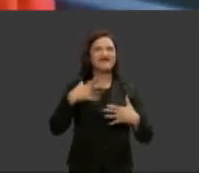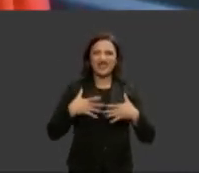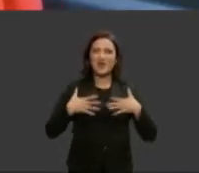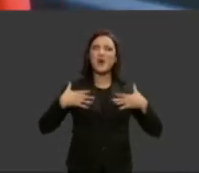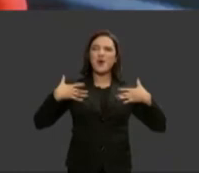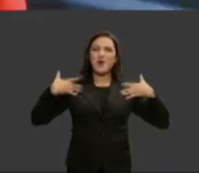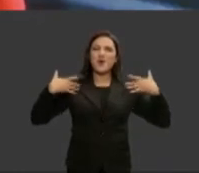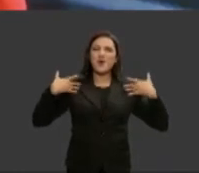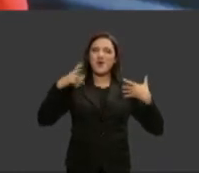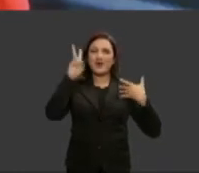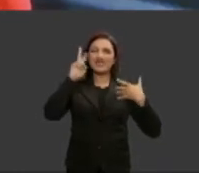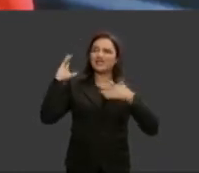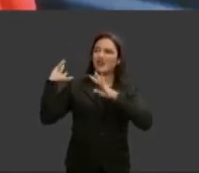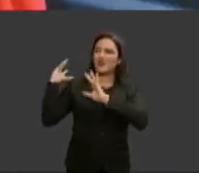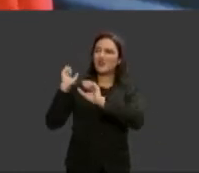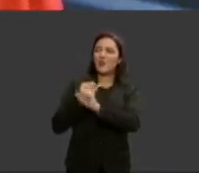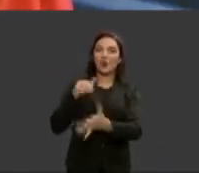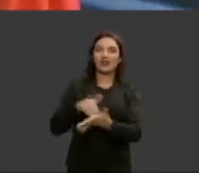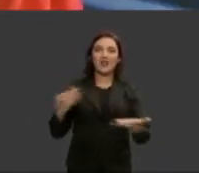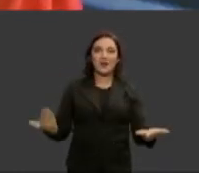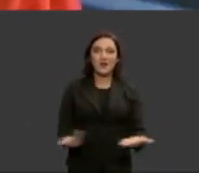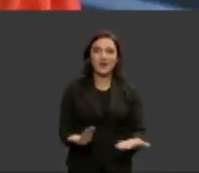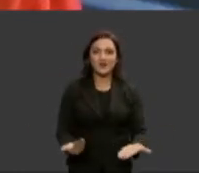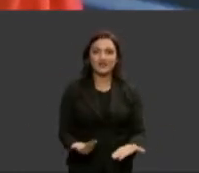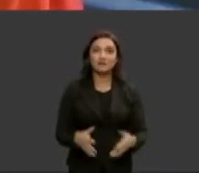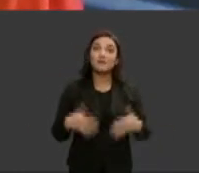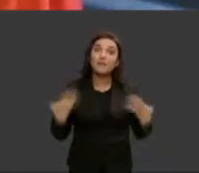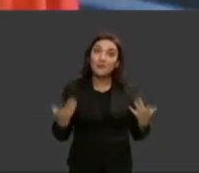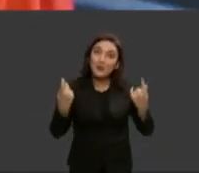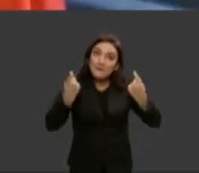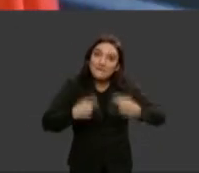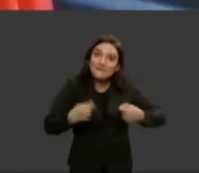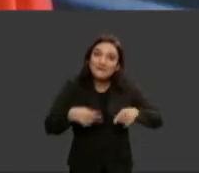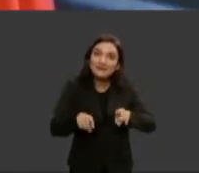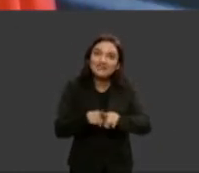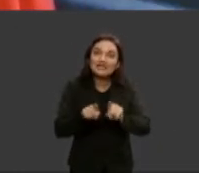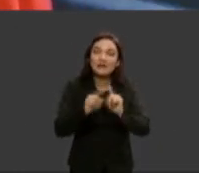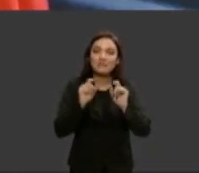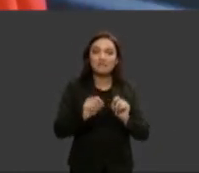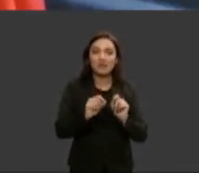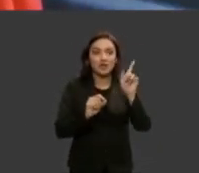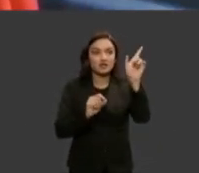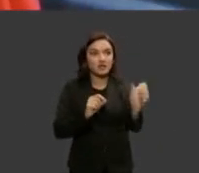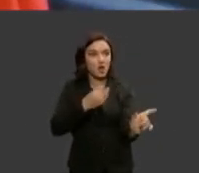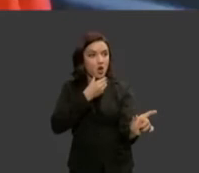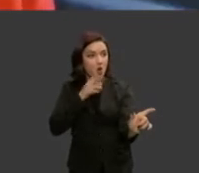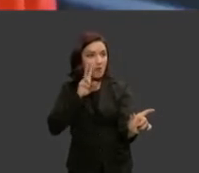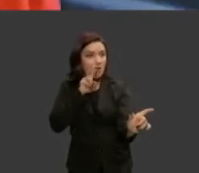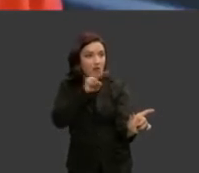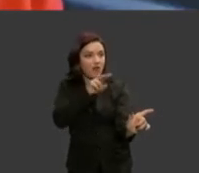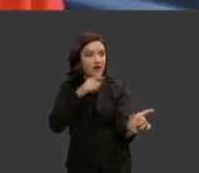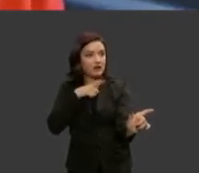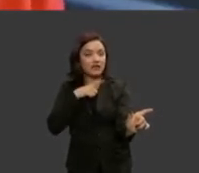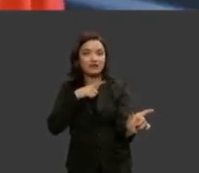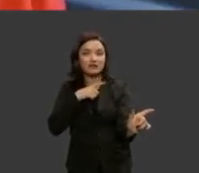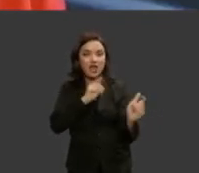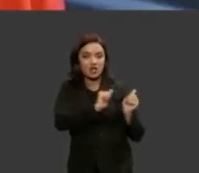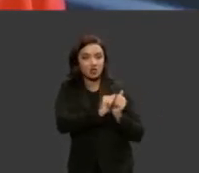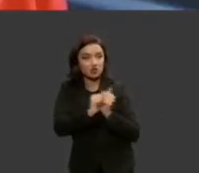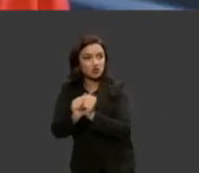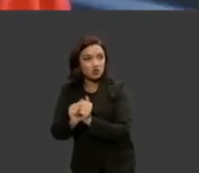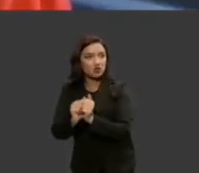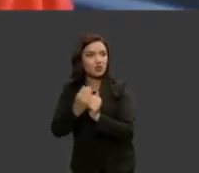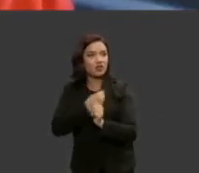história que nós construímos até aqui e precisamos precisamos sim olhar para os homens que nos acompanham nessa trajetória